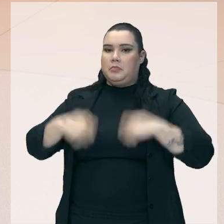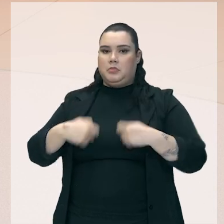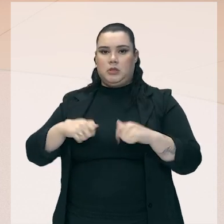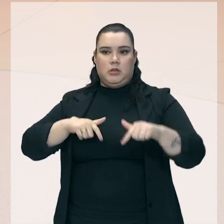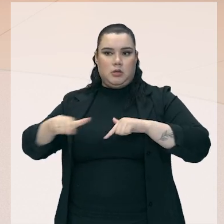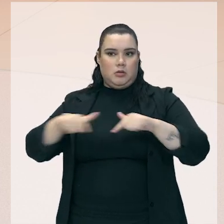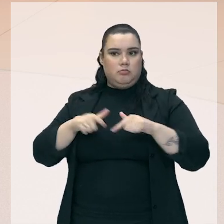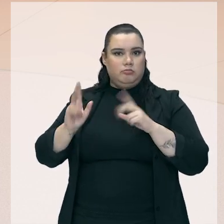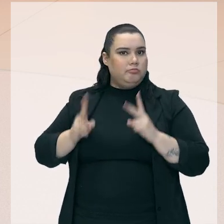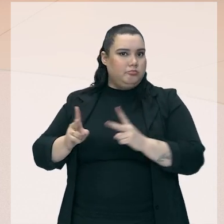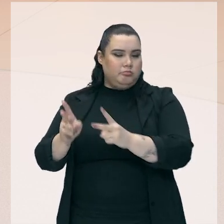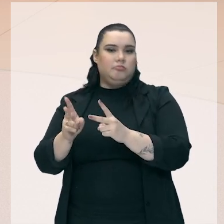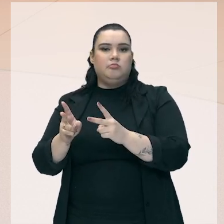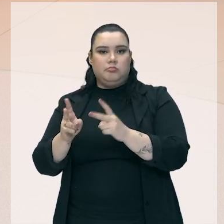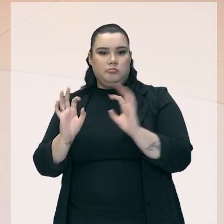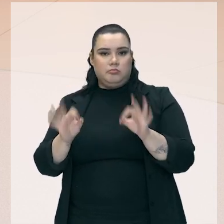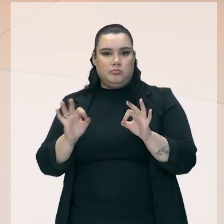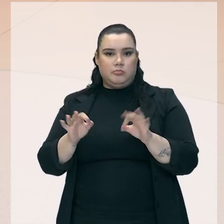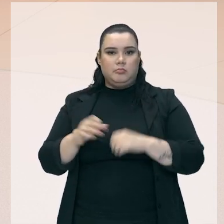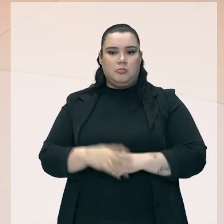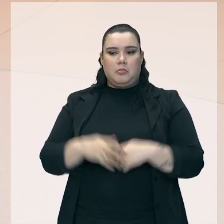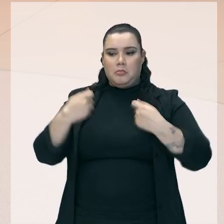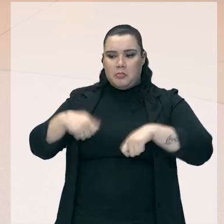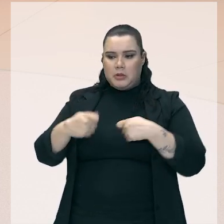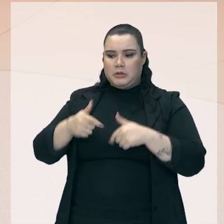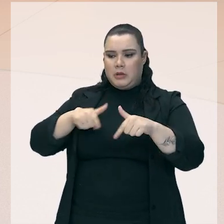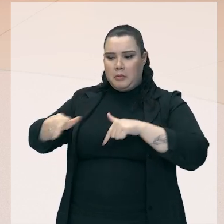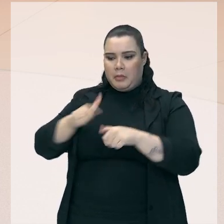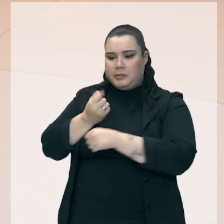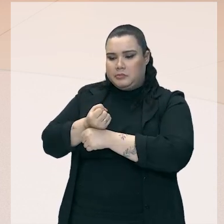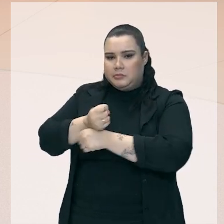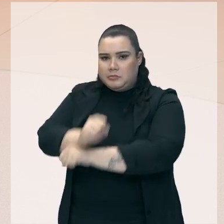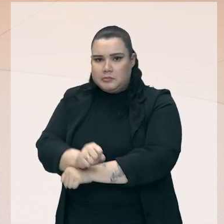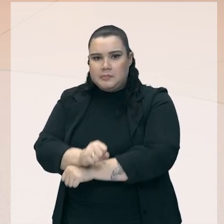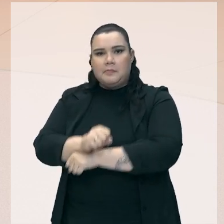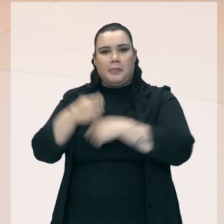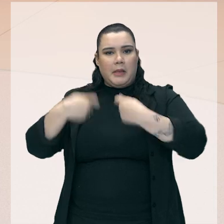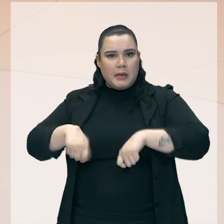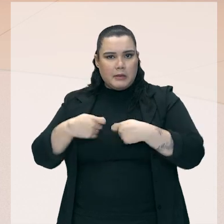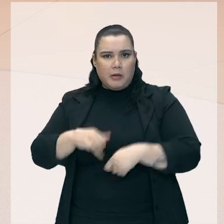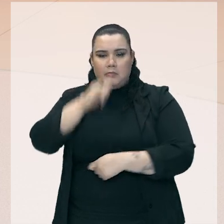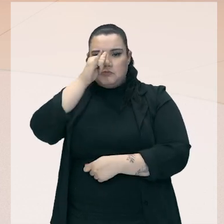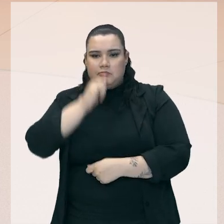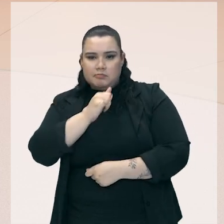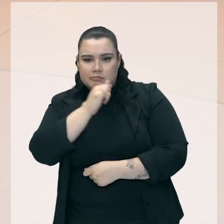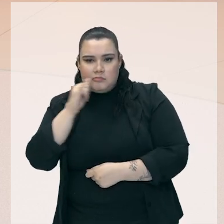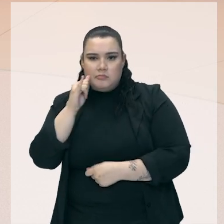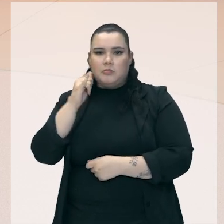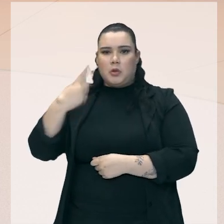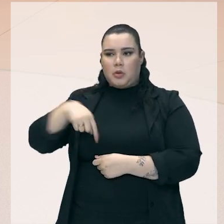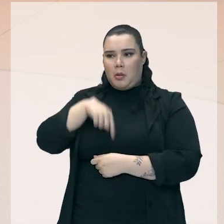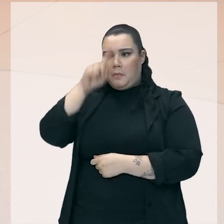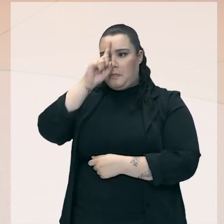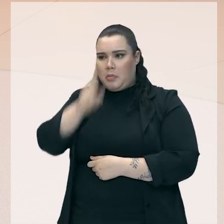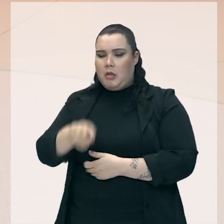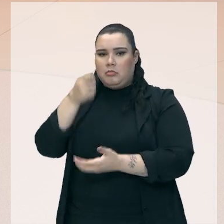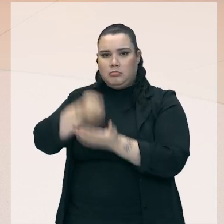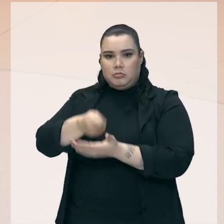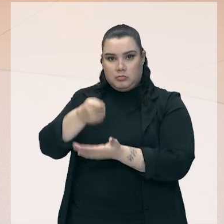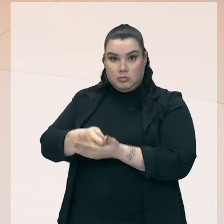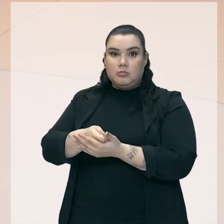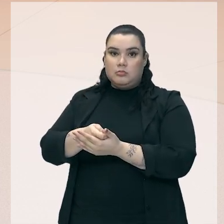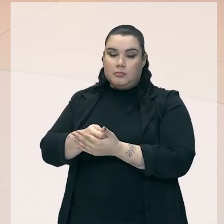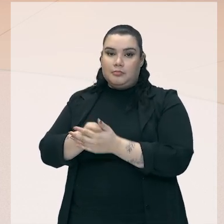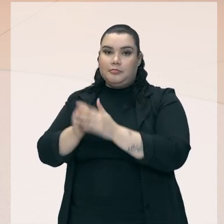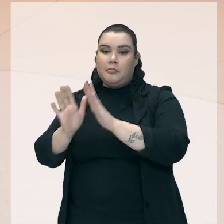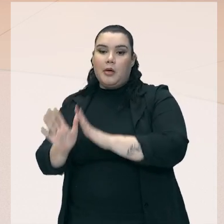mais, vai ter que vestir a camisa, vai ter que não sei o quê, vai ter que fazer o que a gente mandar e pronto. Existe uma